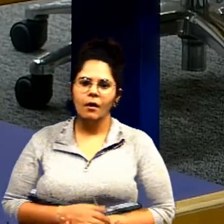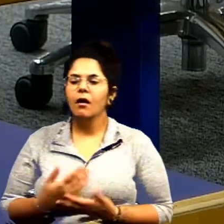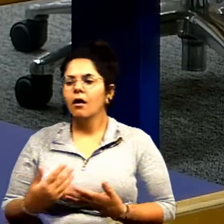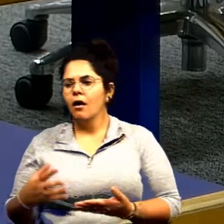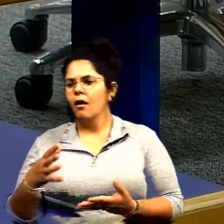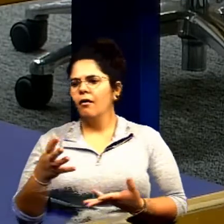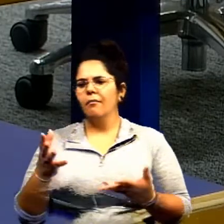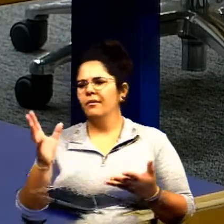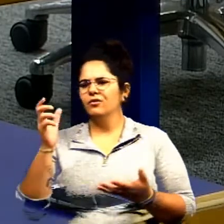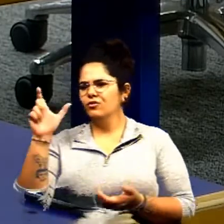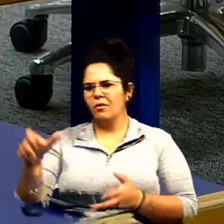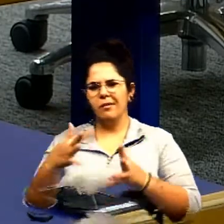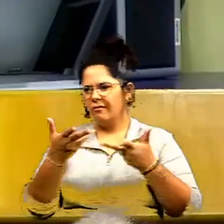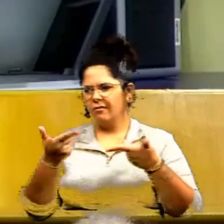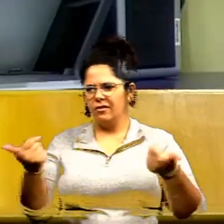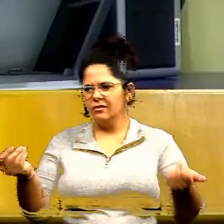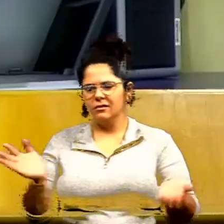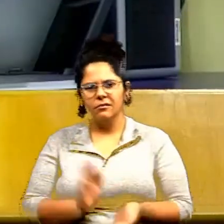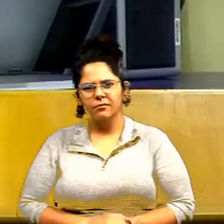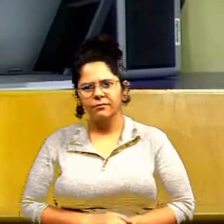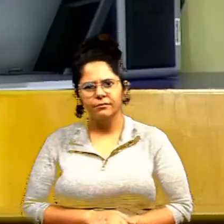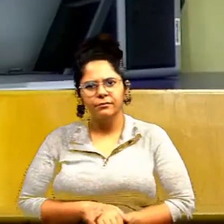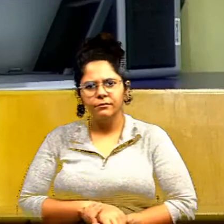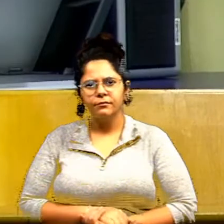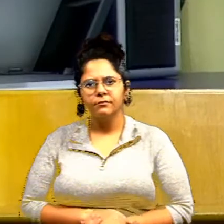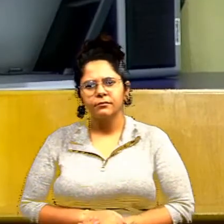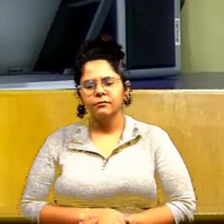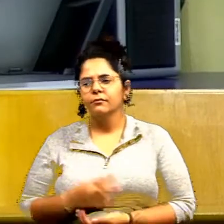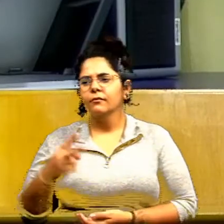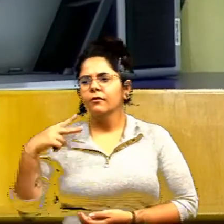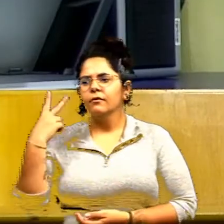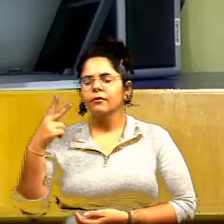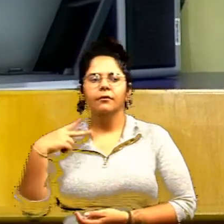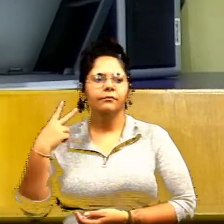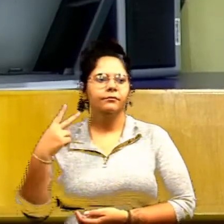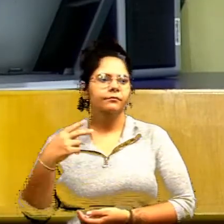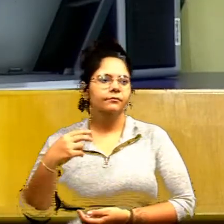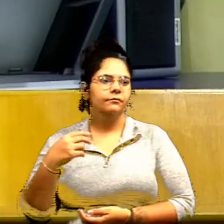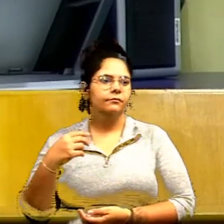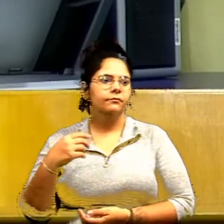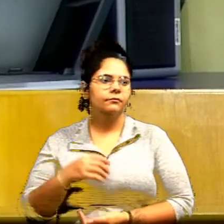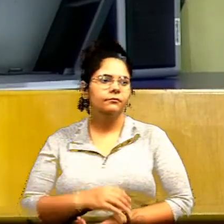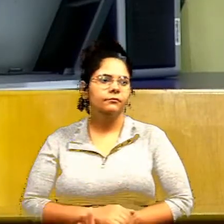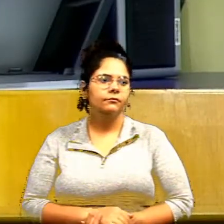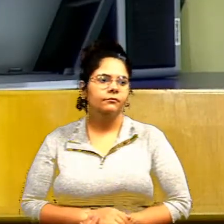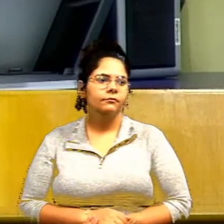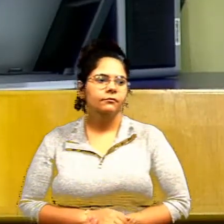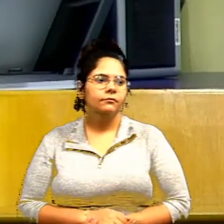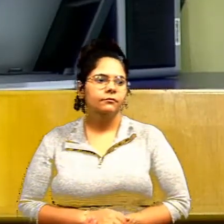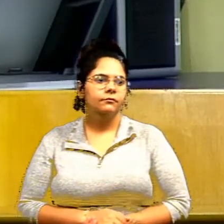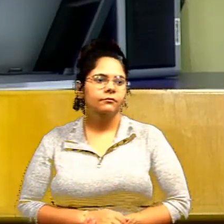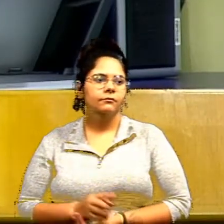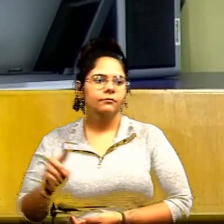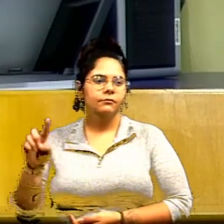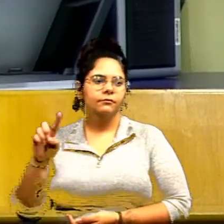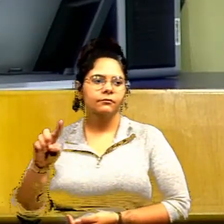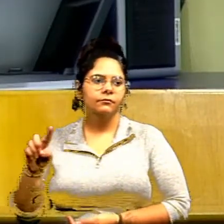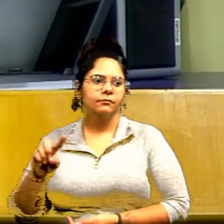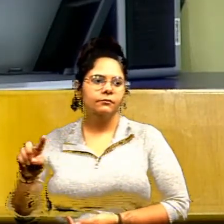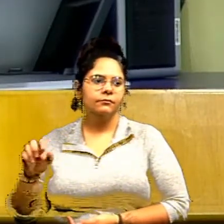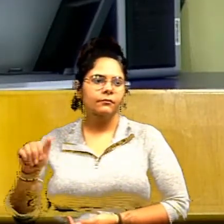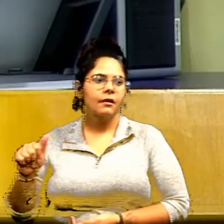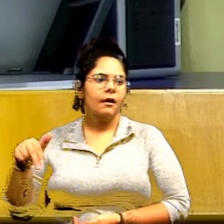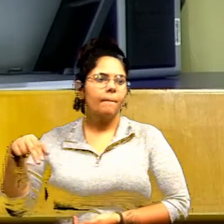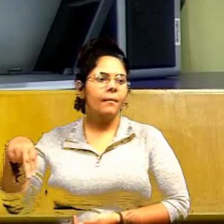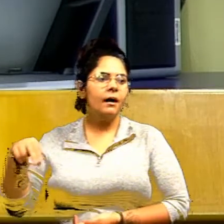mim um dos mais íntimos desse estado vereador Zander em seguida vereador Cleibe vereador Jair eu vou dar a questão de ordem na sequência